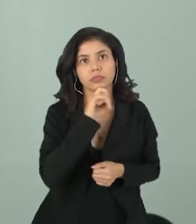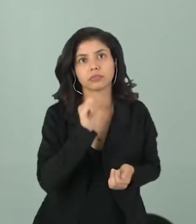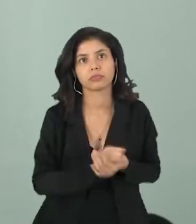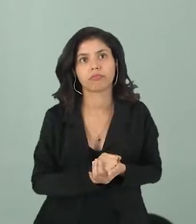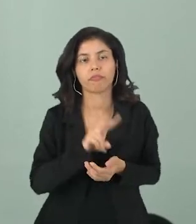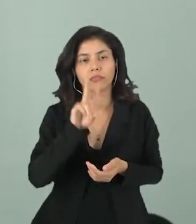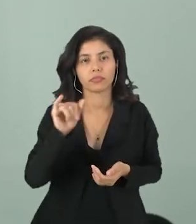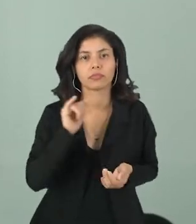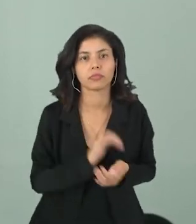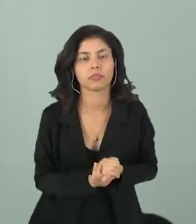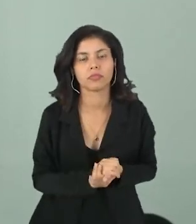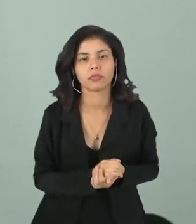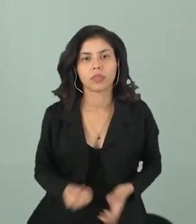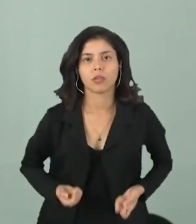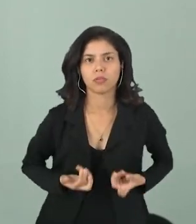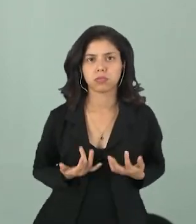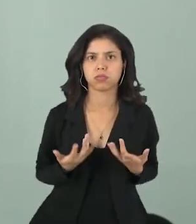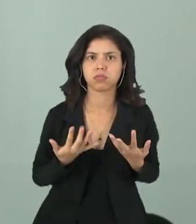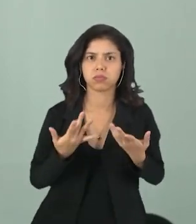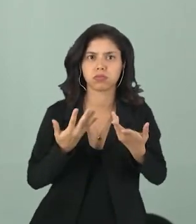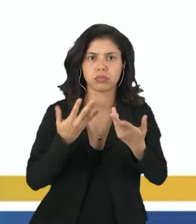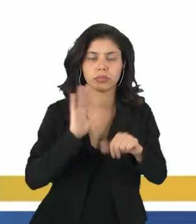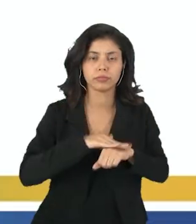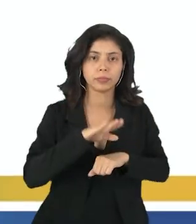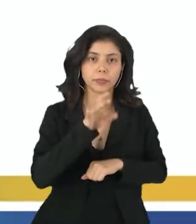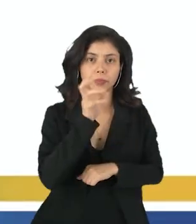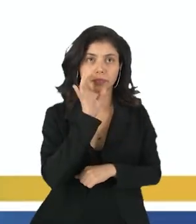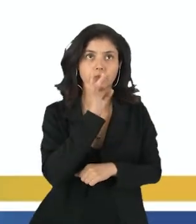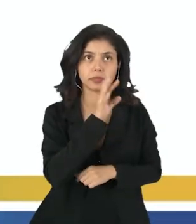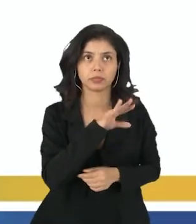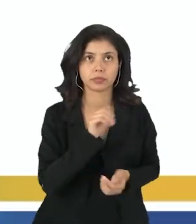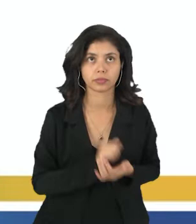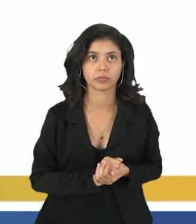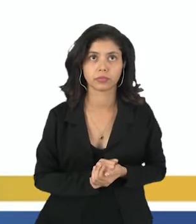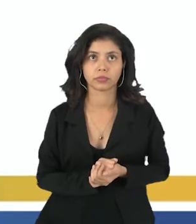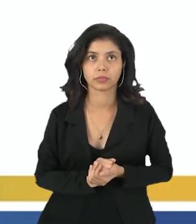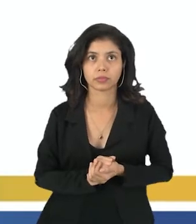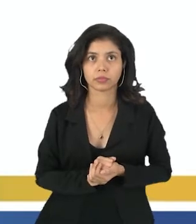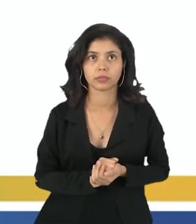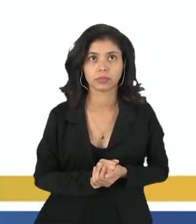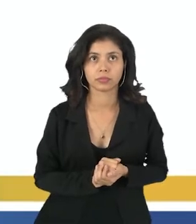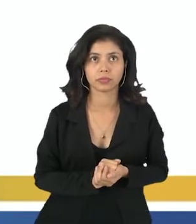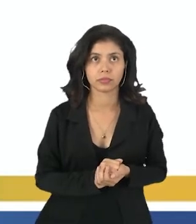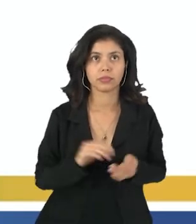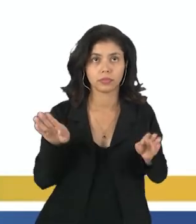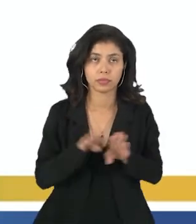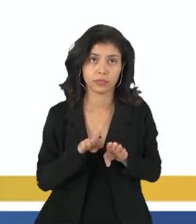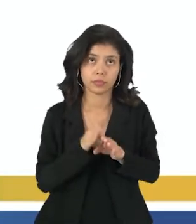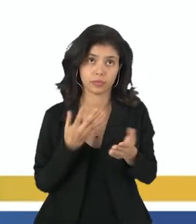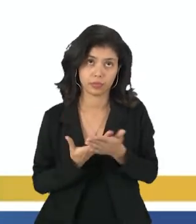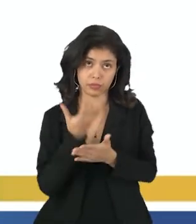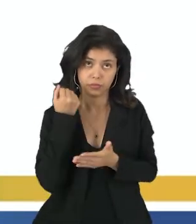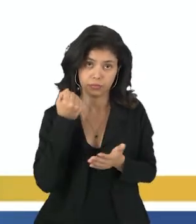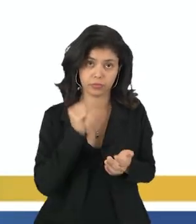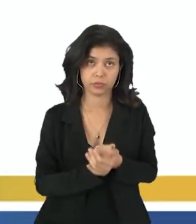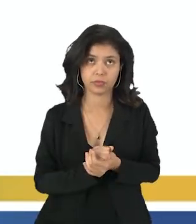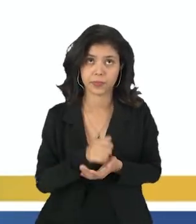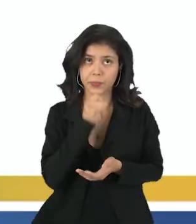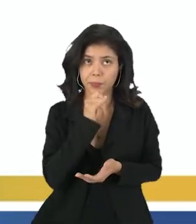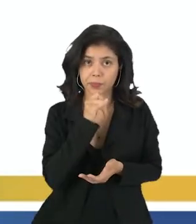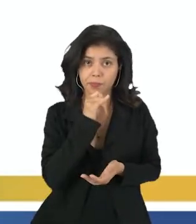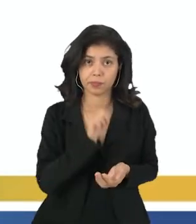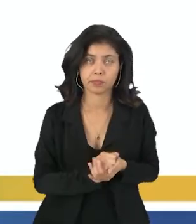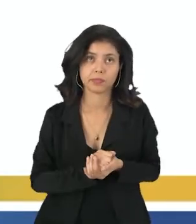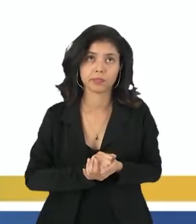vai ser aquecida pela mais quente. Então a aplicação. Vamos pegar aí o